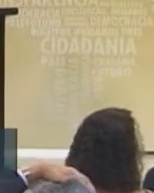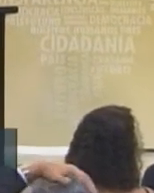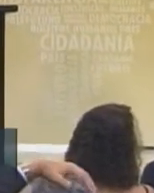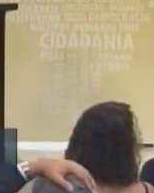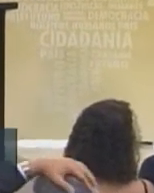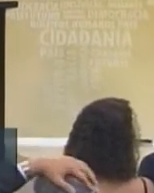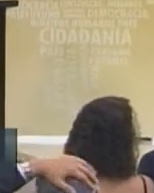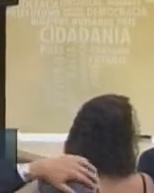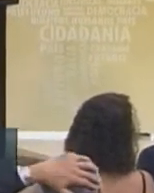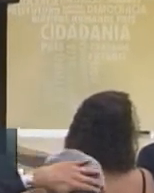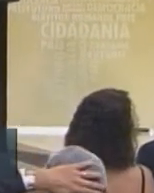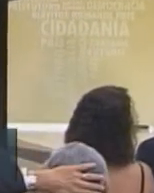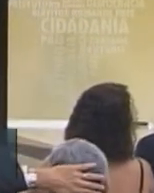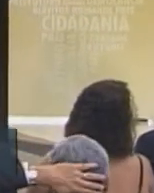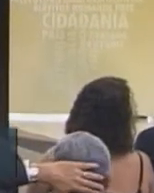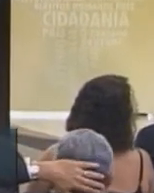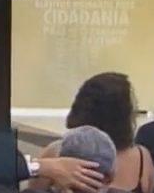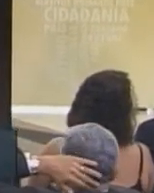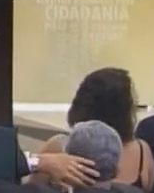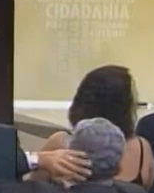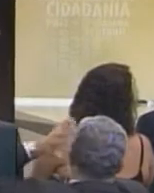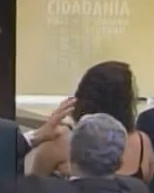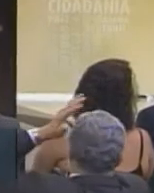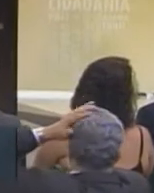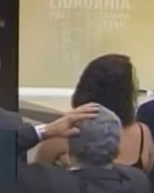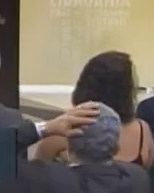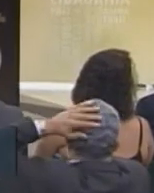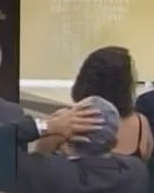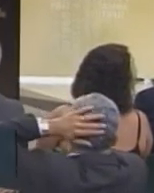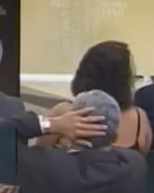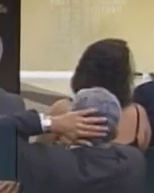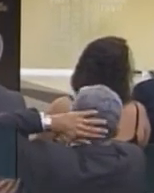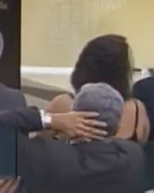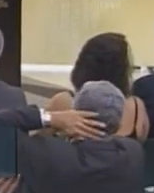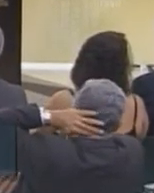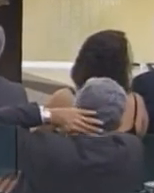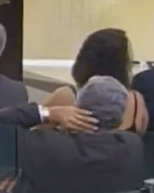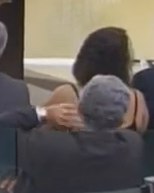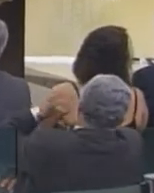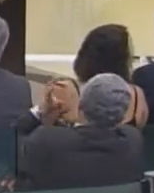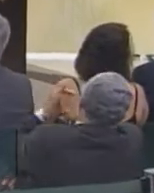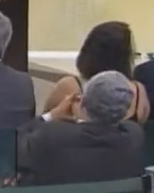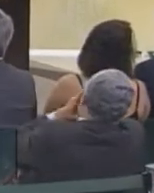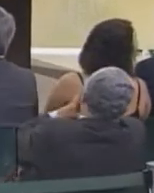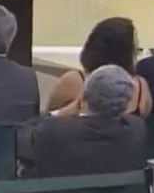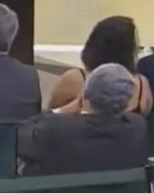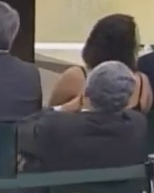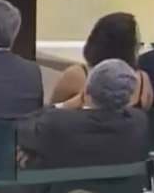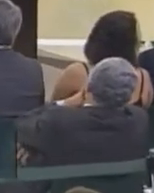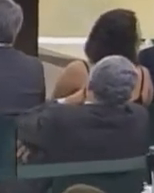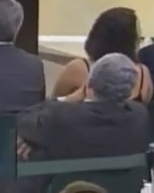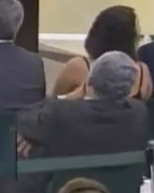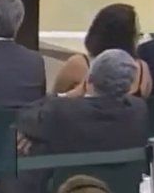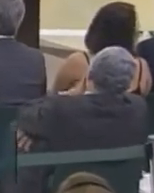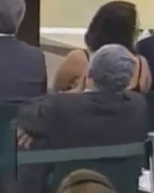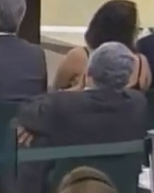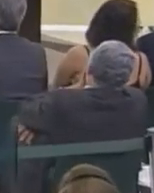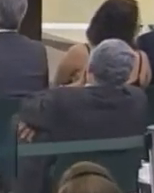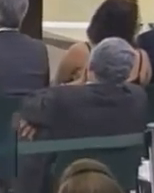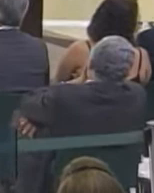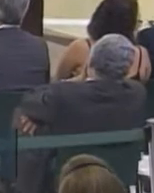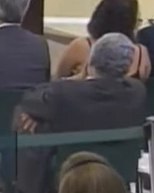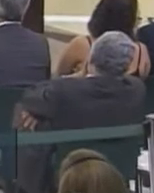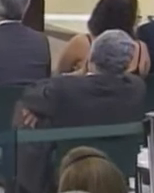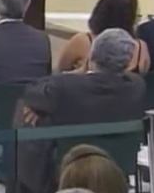executivo e do poder legislativo com observância por este último poder da essência dessas